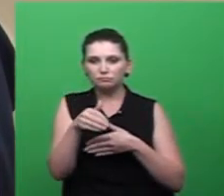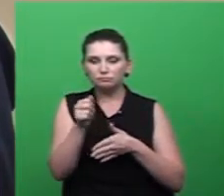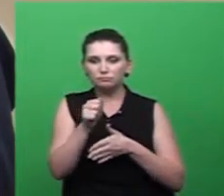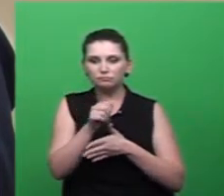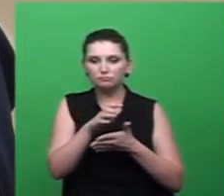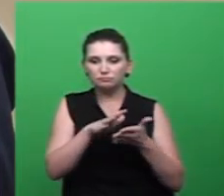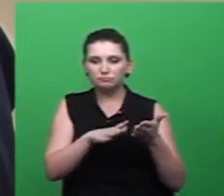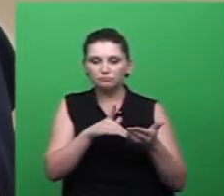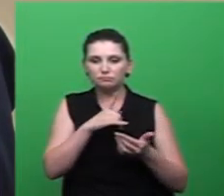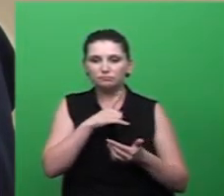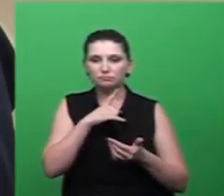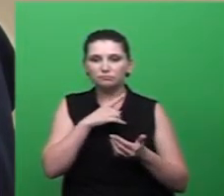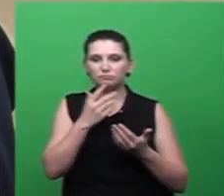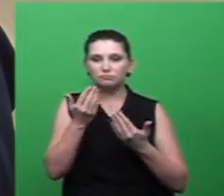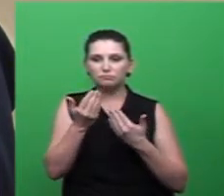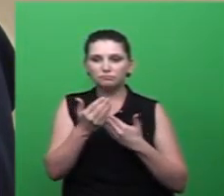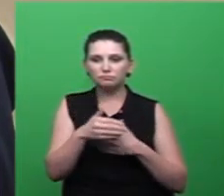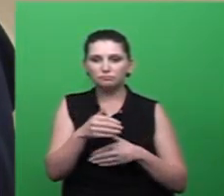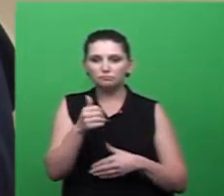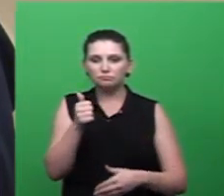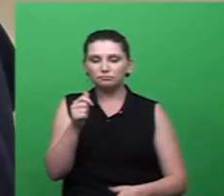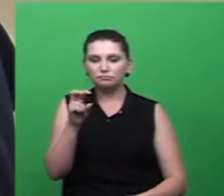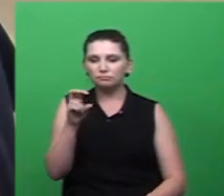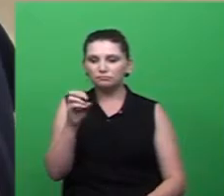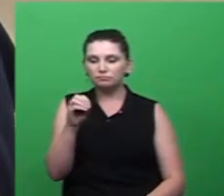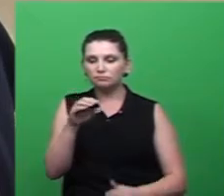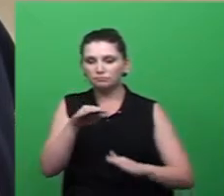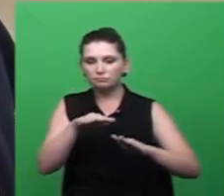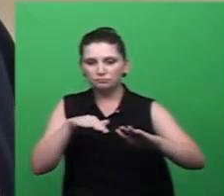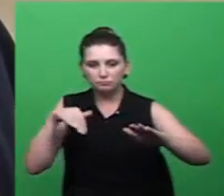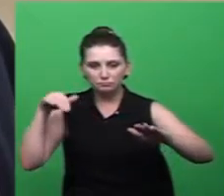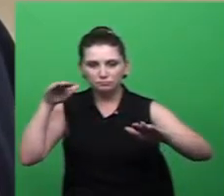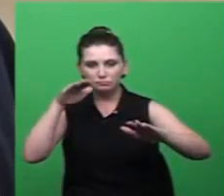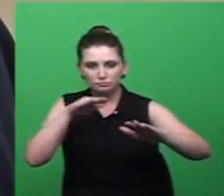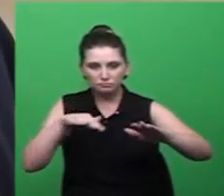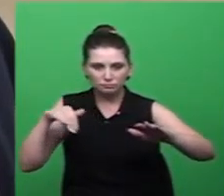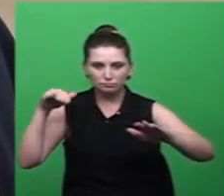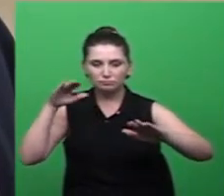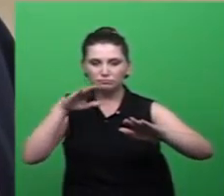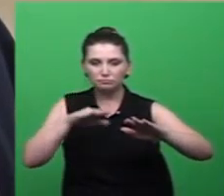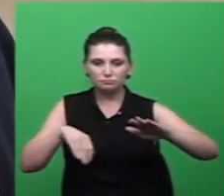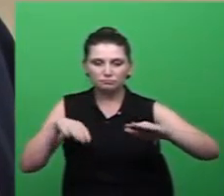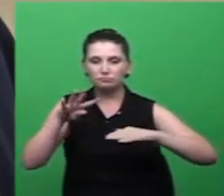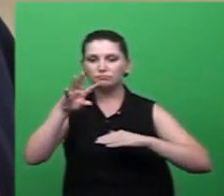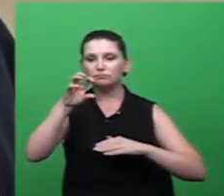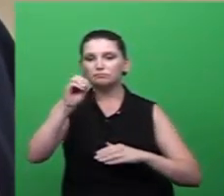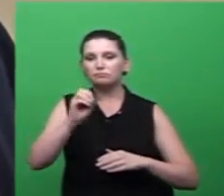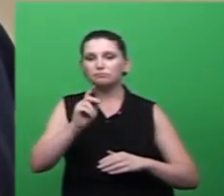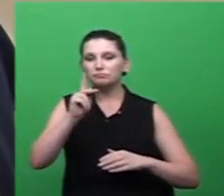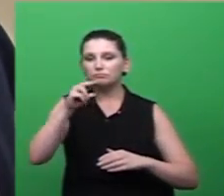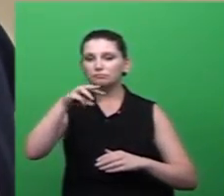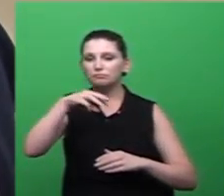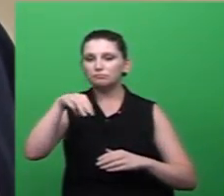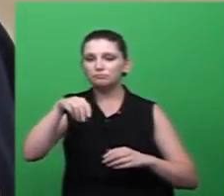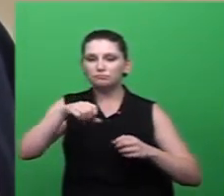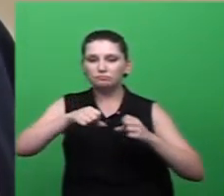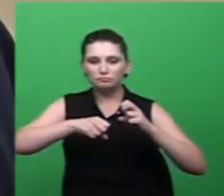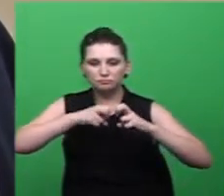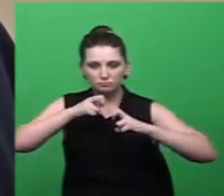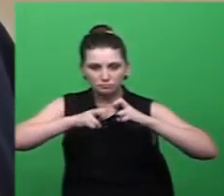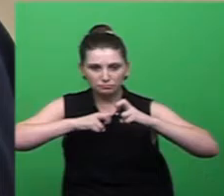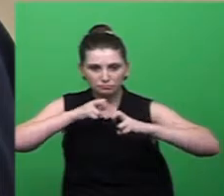composta por 1.500 metros de natação, 40 quilômetros de ciclismo e 10 quilômetros de corrida,